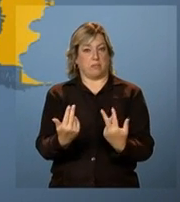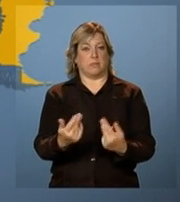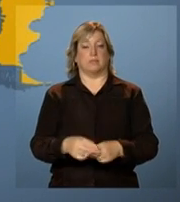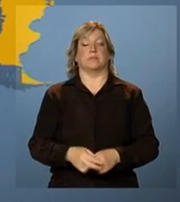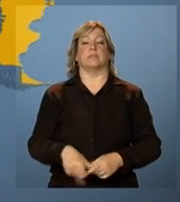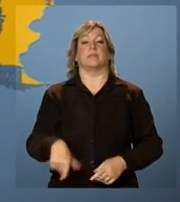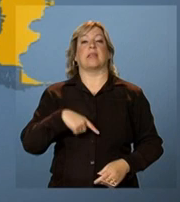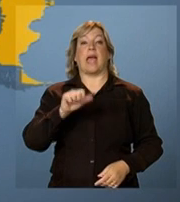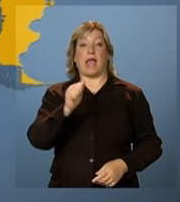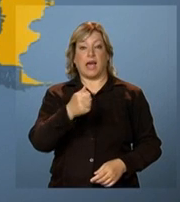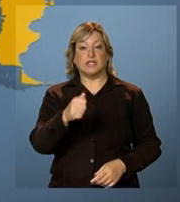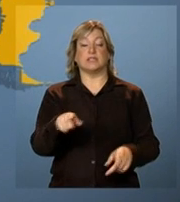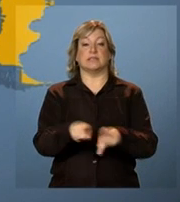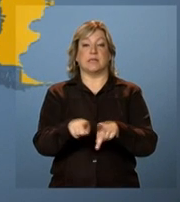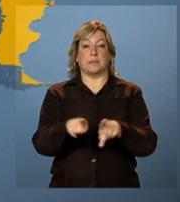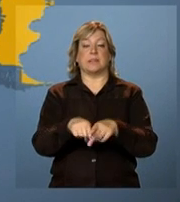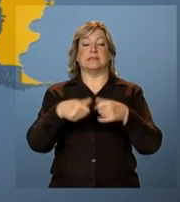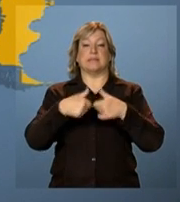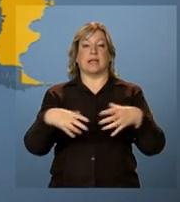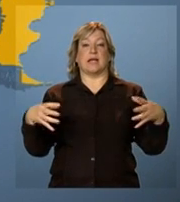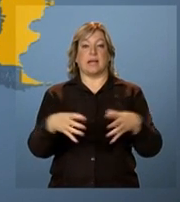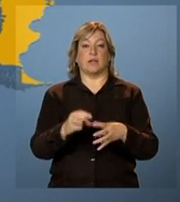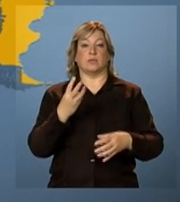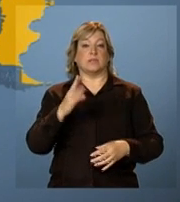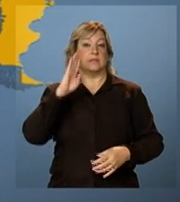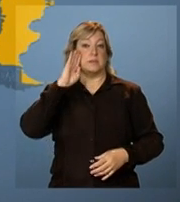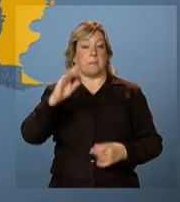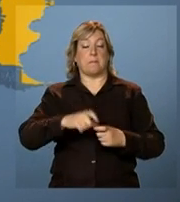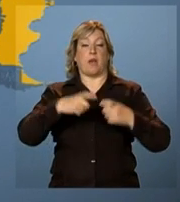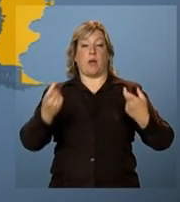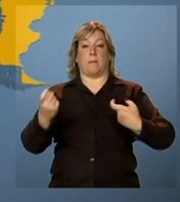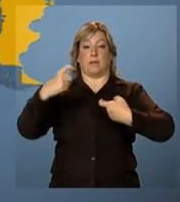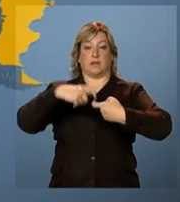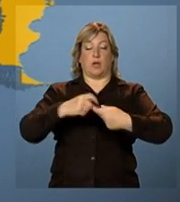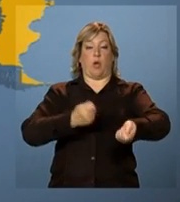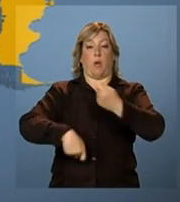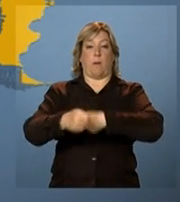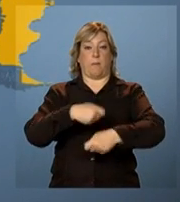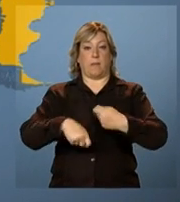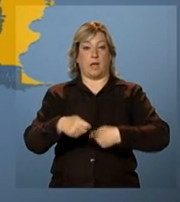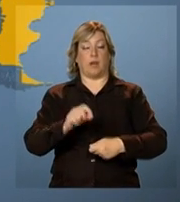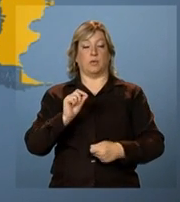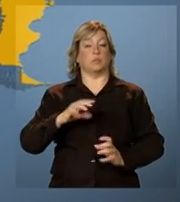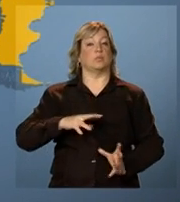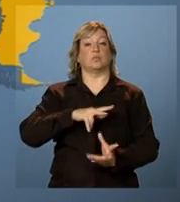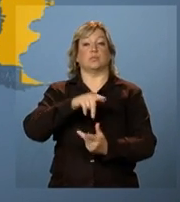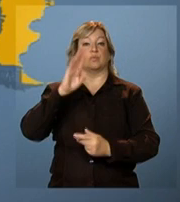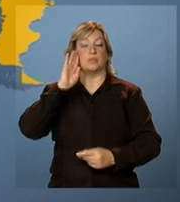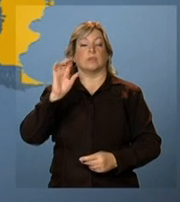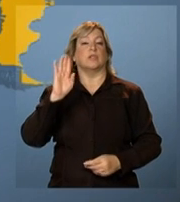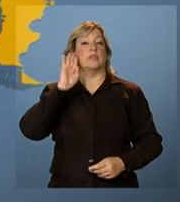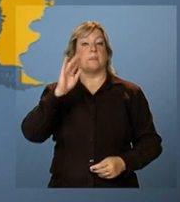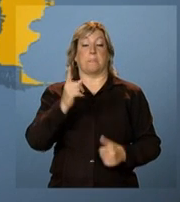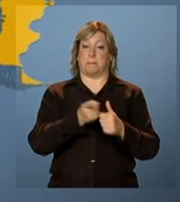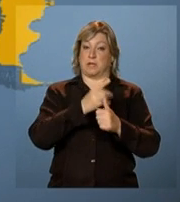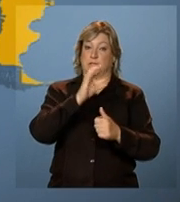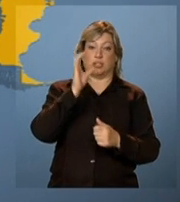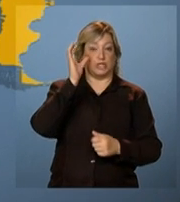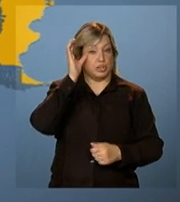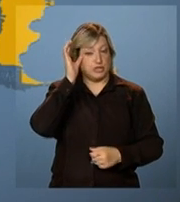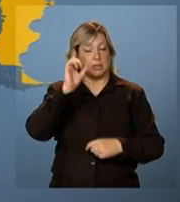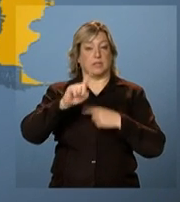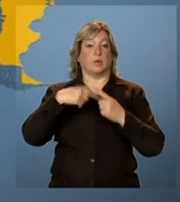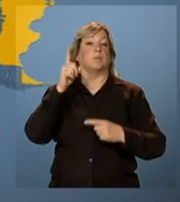Argentina também está entre os três maiores para seres comerciais do Brasil no mundo, só ficando atrás, da China e dos Estados